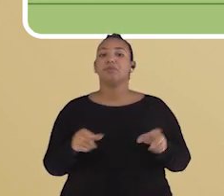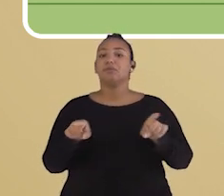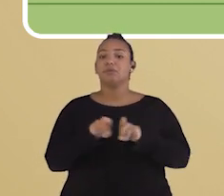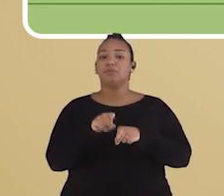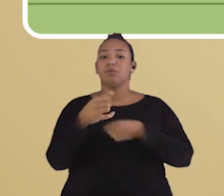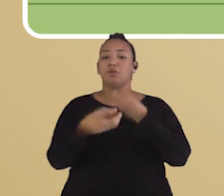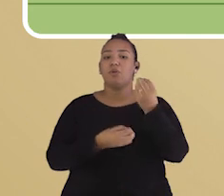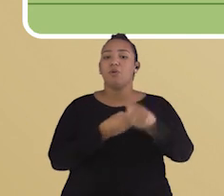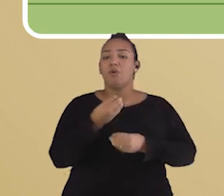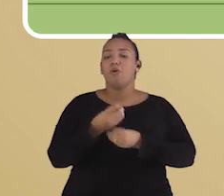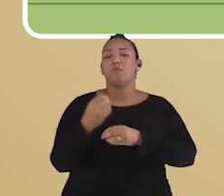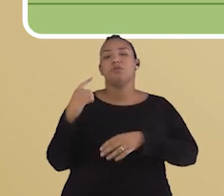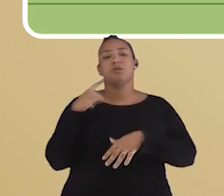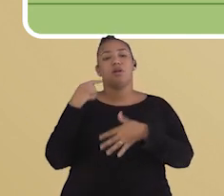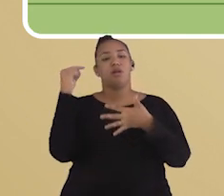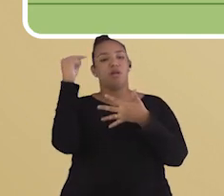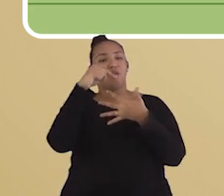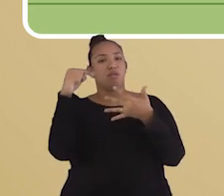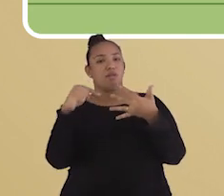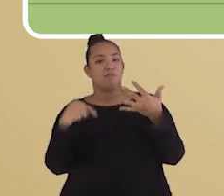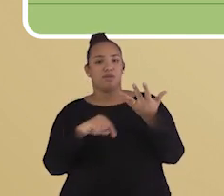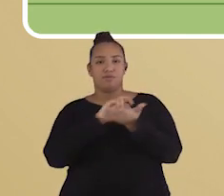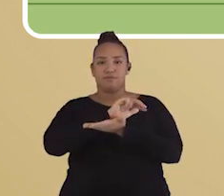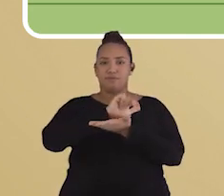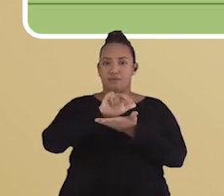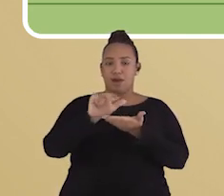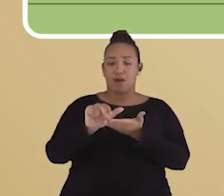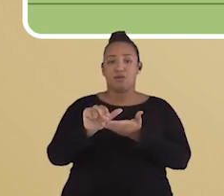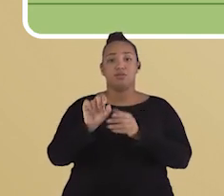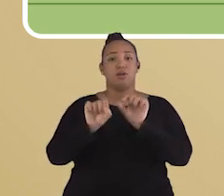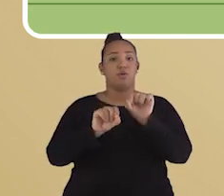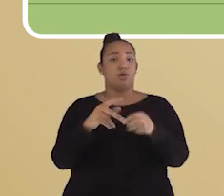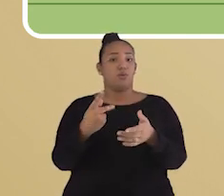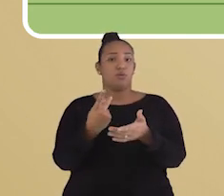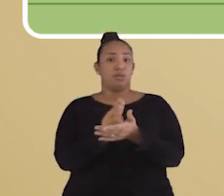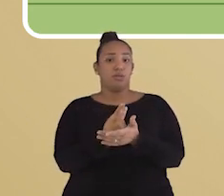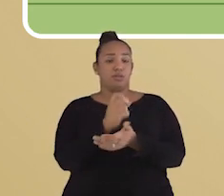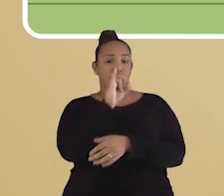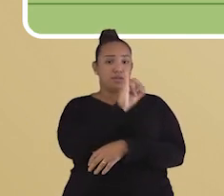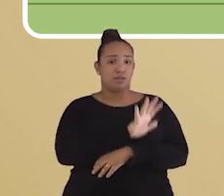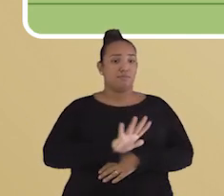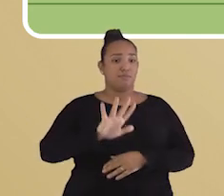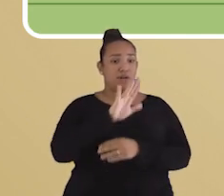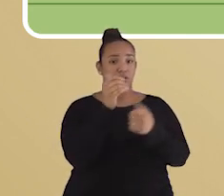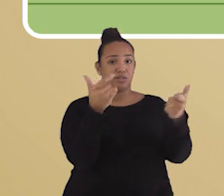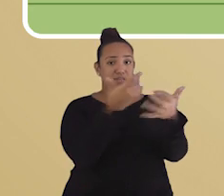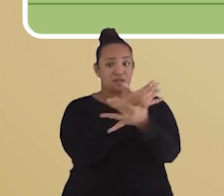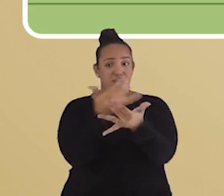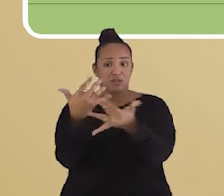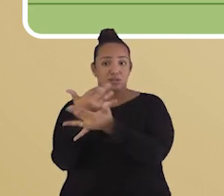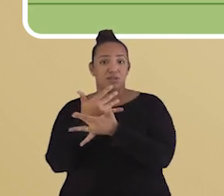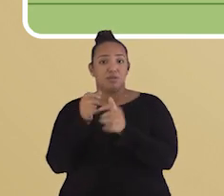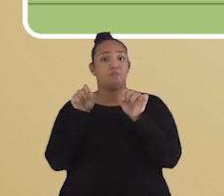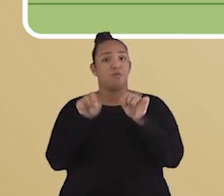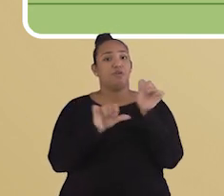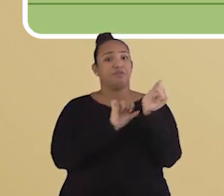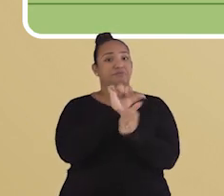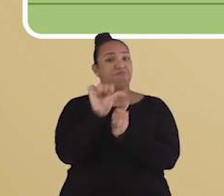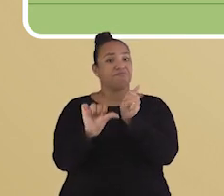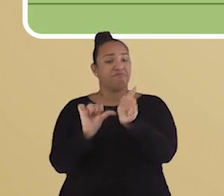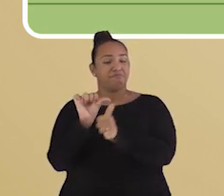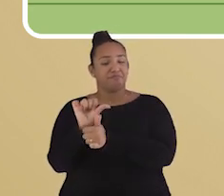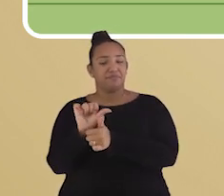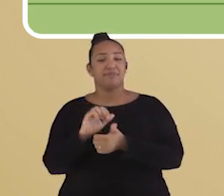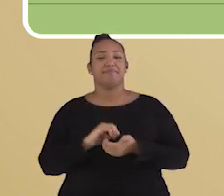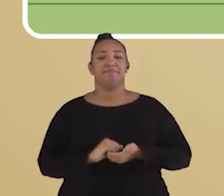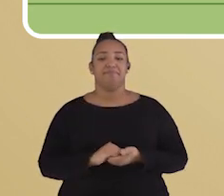como seus elementos diferenciam as paisagens das cidades urbanas pelo mundo. Vimos algumas